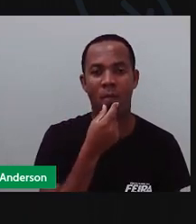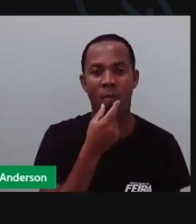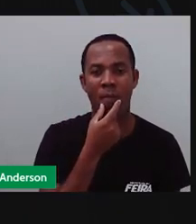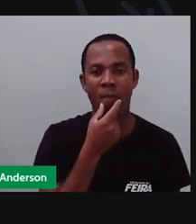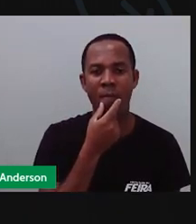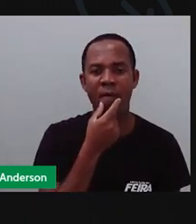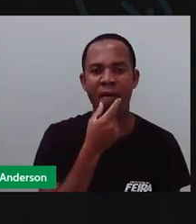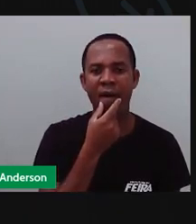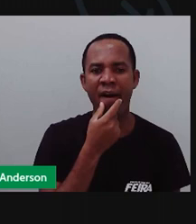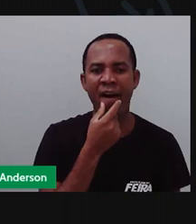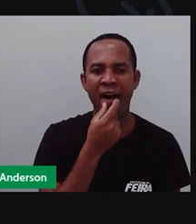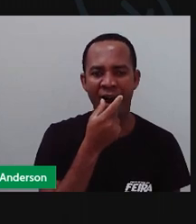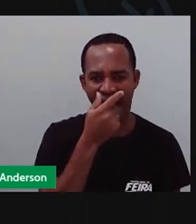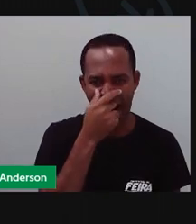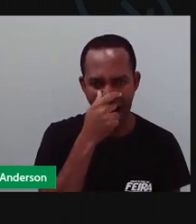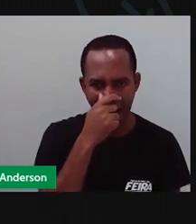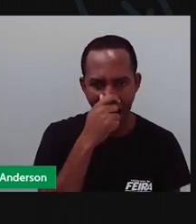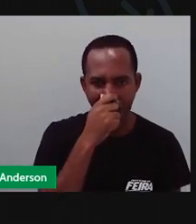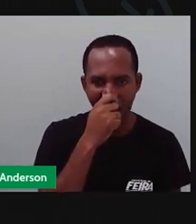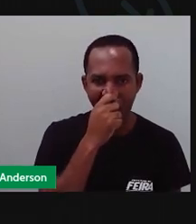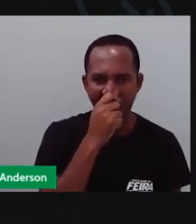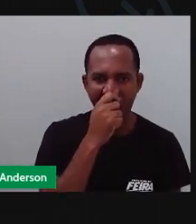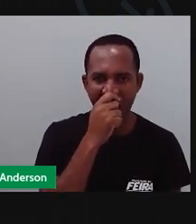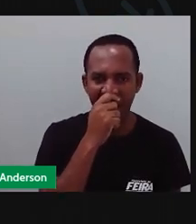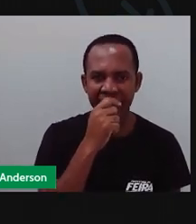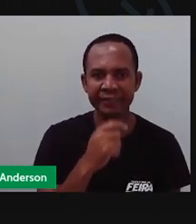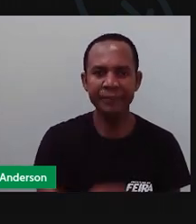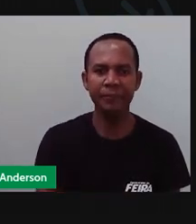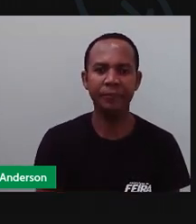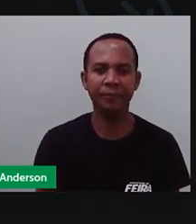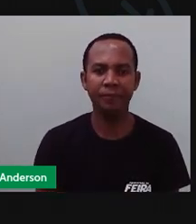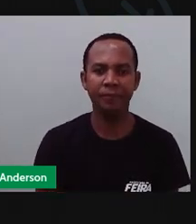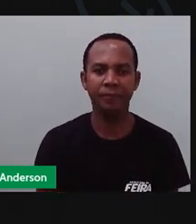Ó. Ó. Ó.